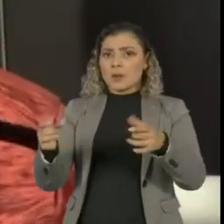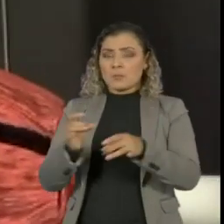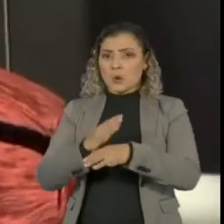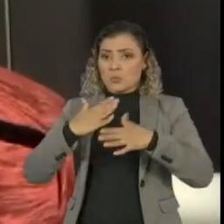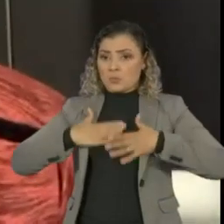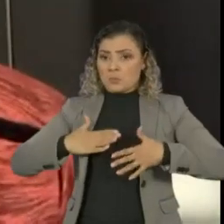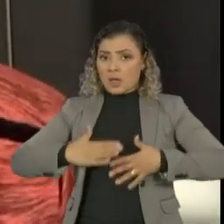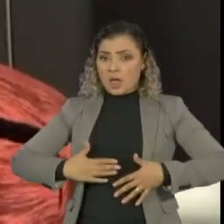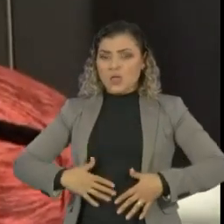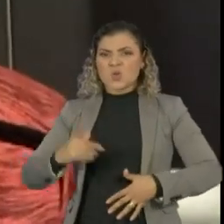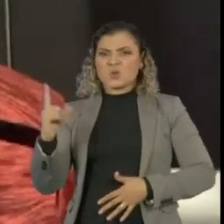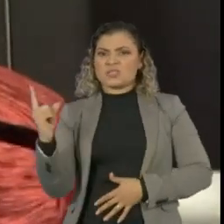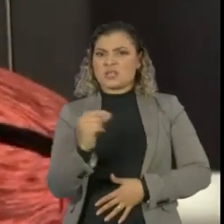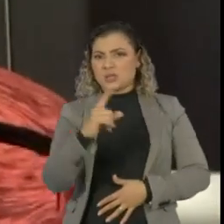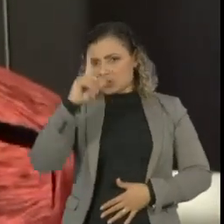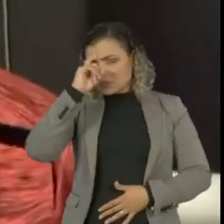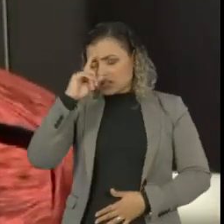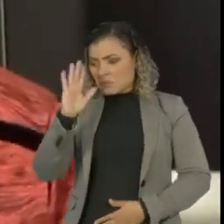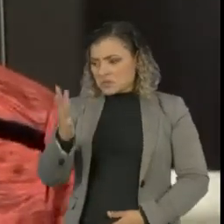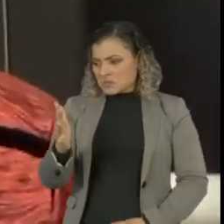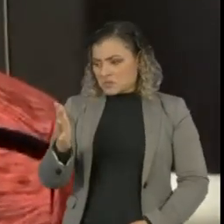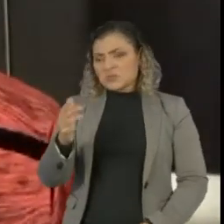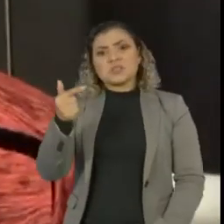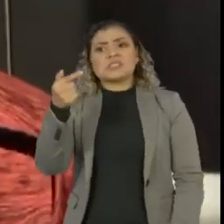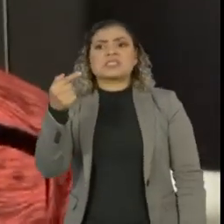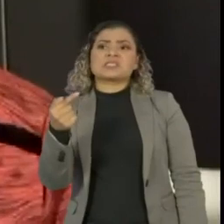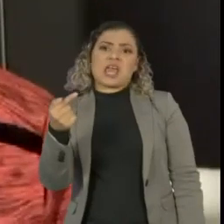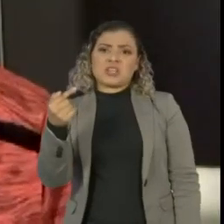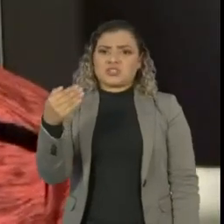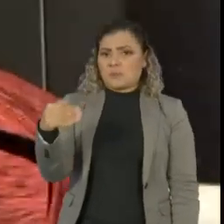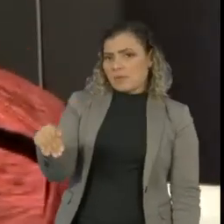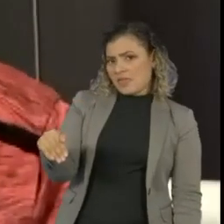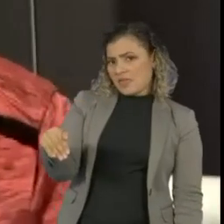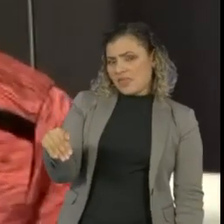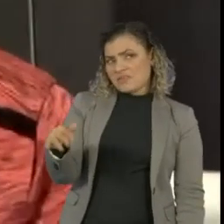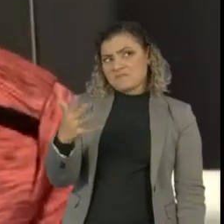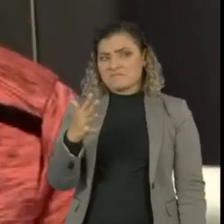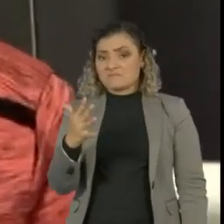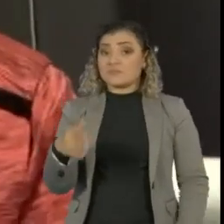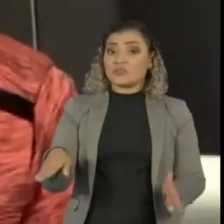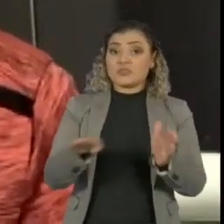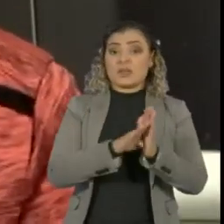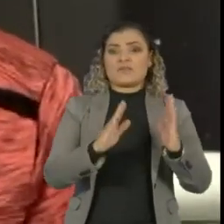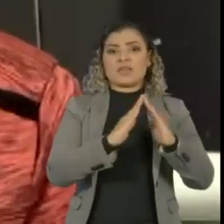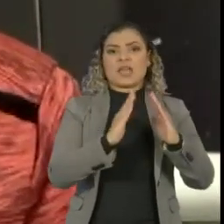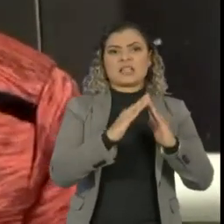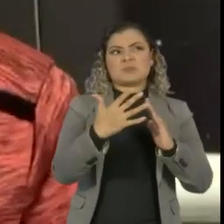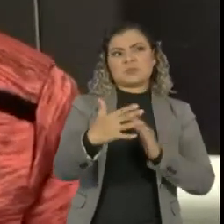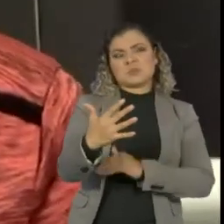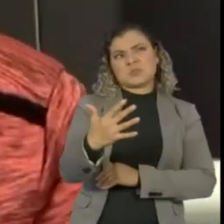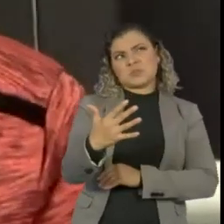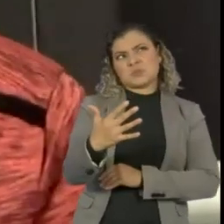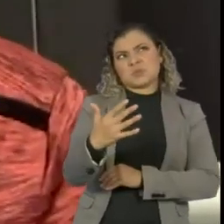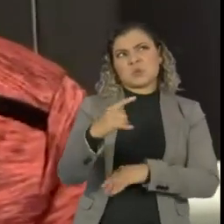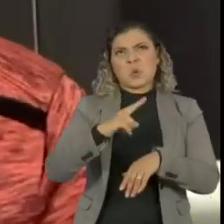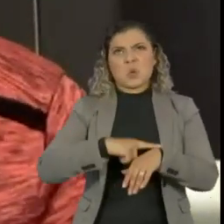eu saia do hospital mais ou menos umas 7h30 e chegava em casa mais ou menos umas